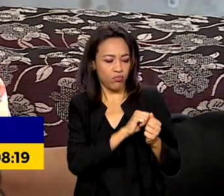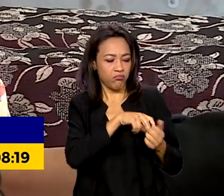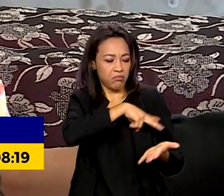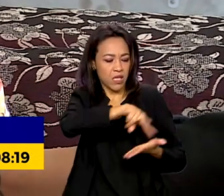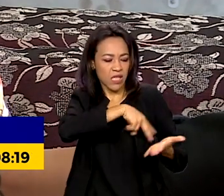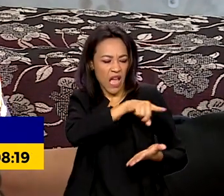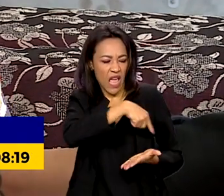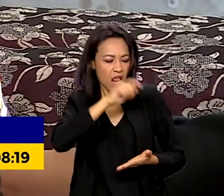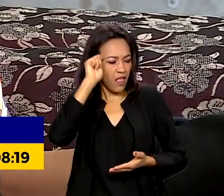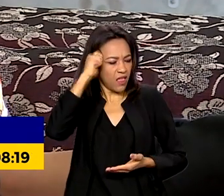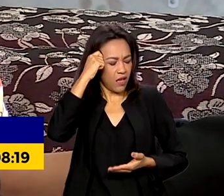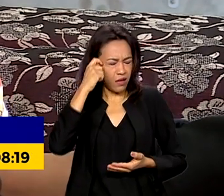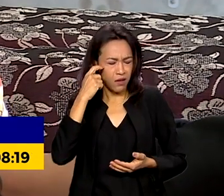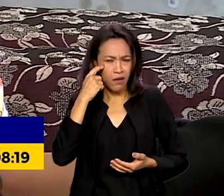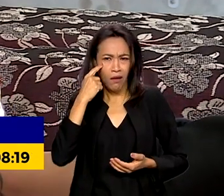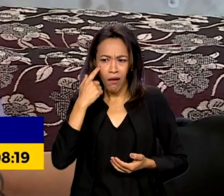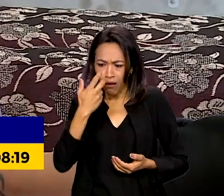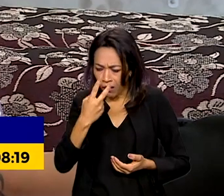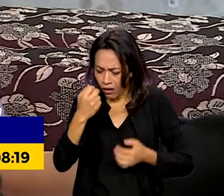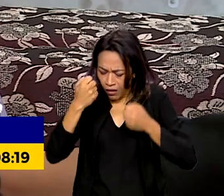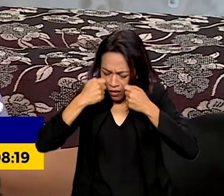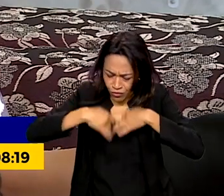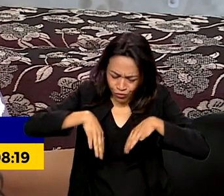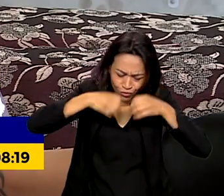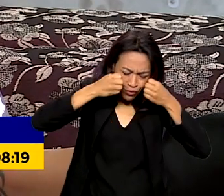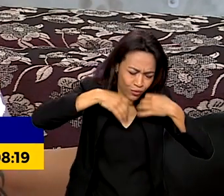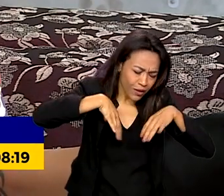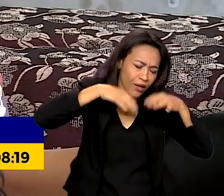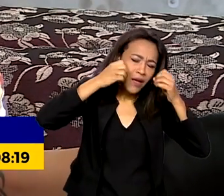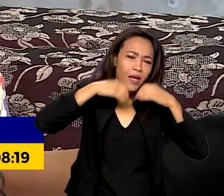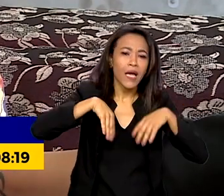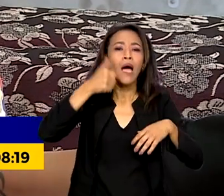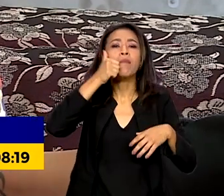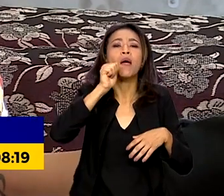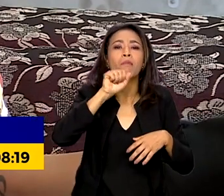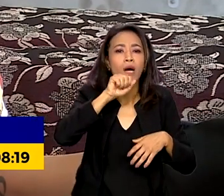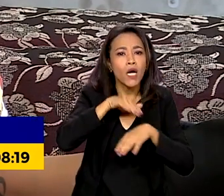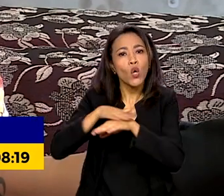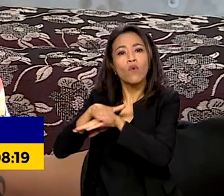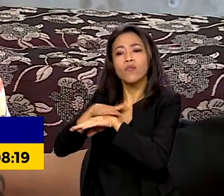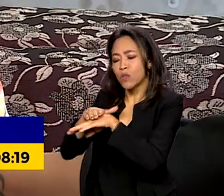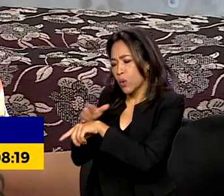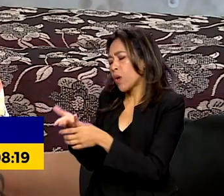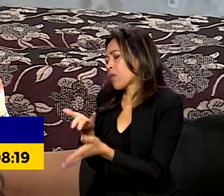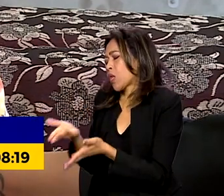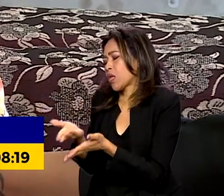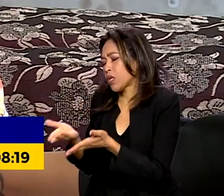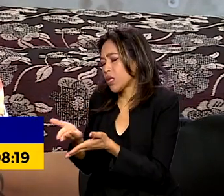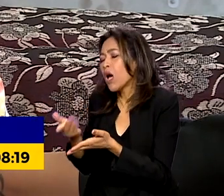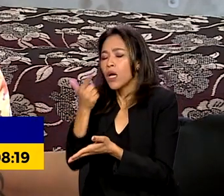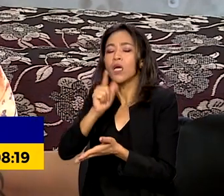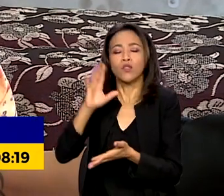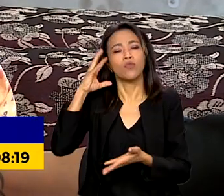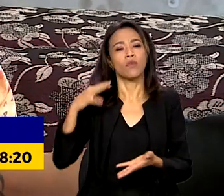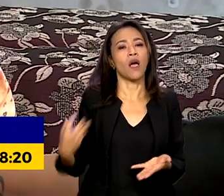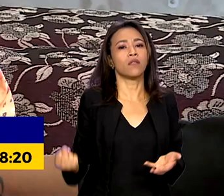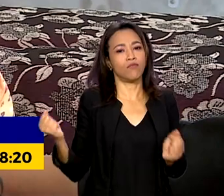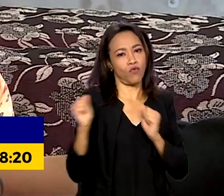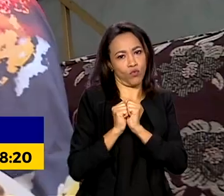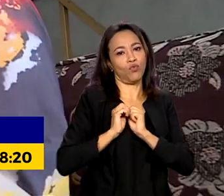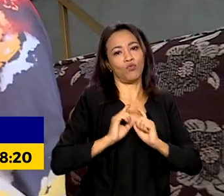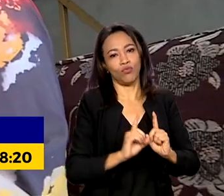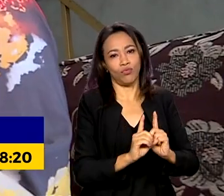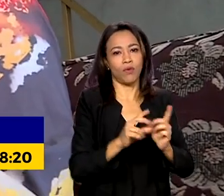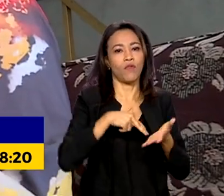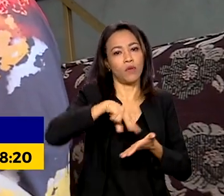aquilo, assim, eu chorei muito, minha mãe conversou com ele, a gente acabou dançando. E aí, doeu muito, assim,